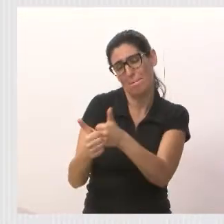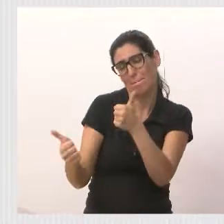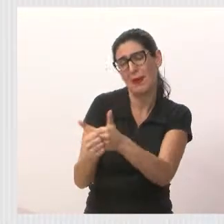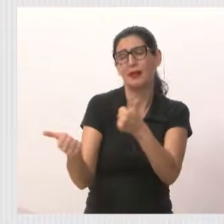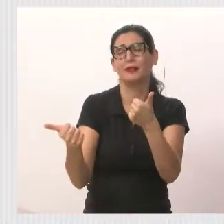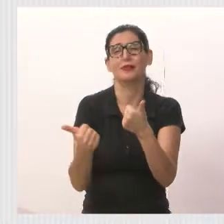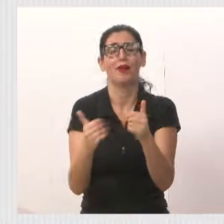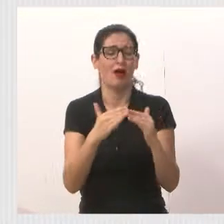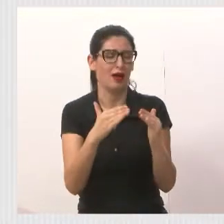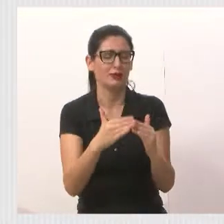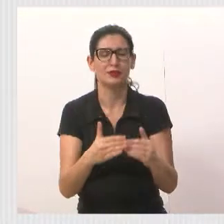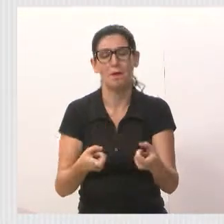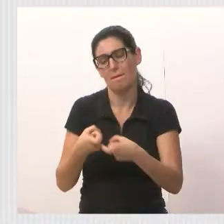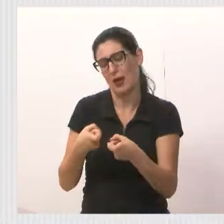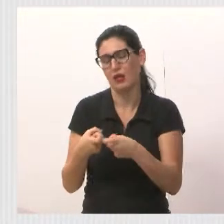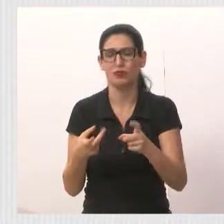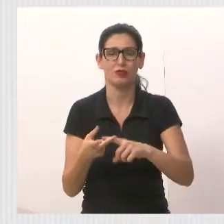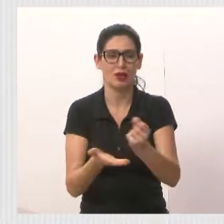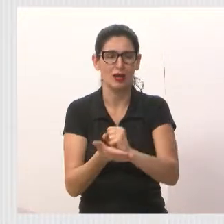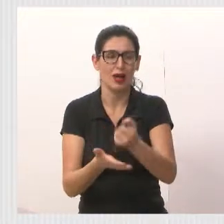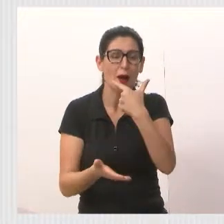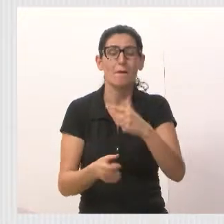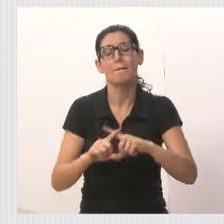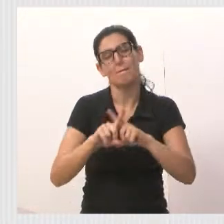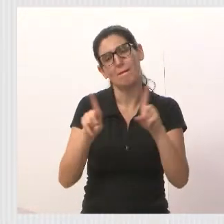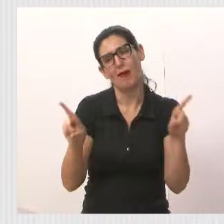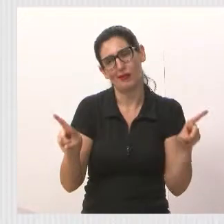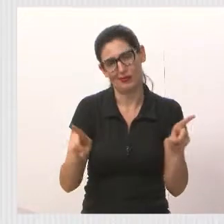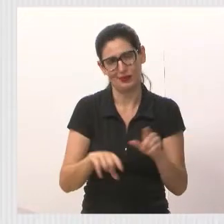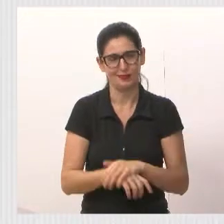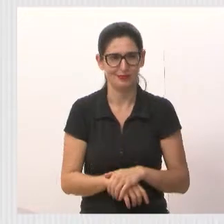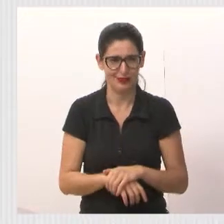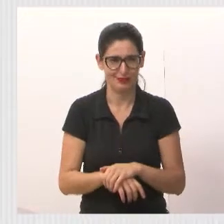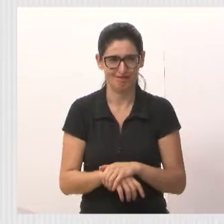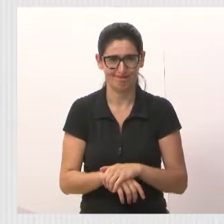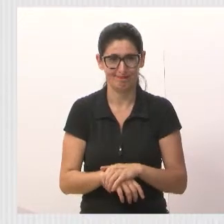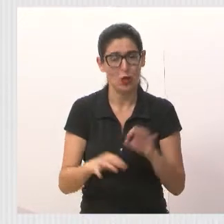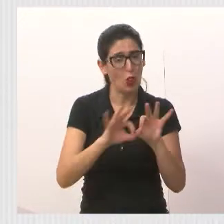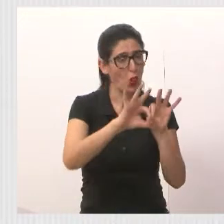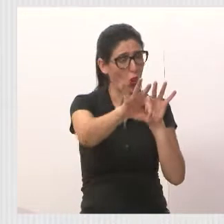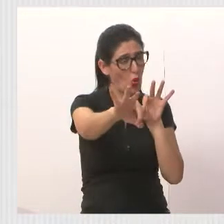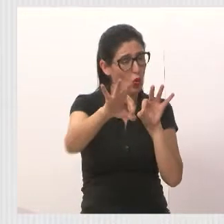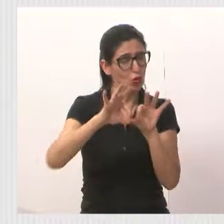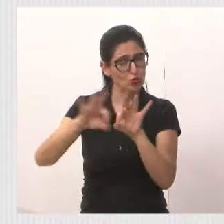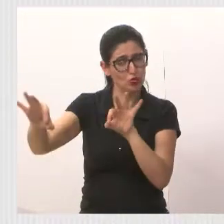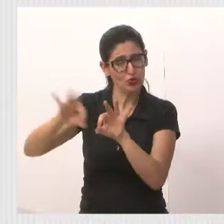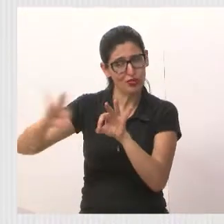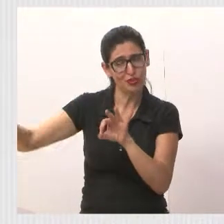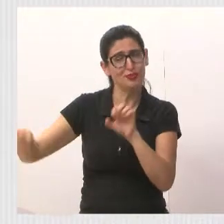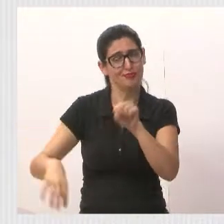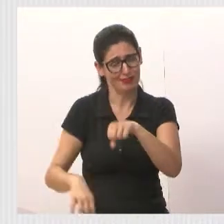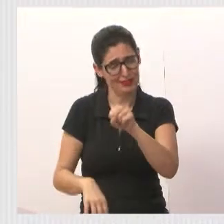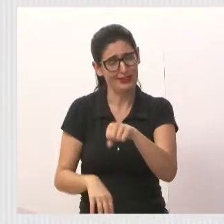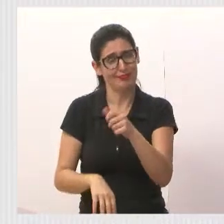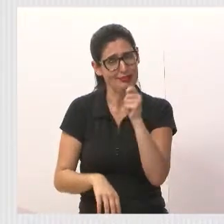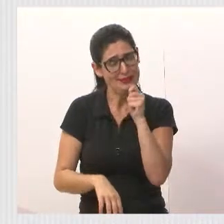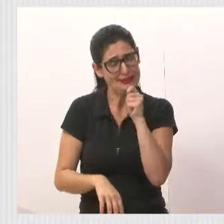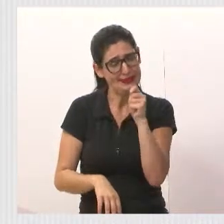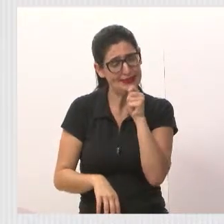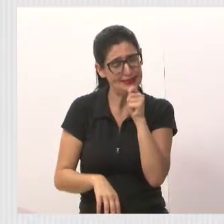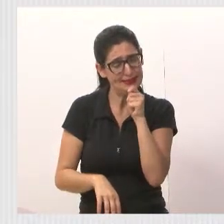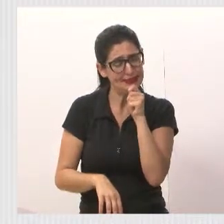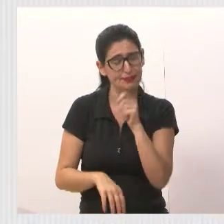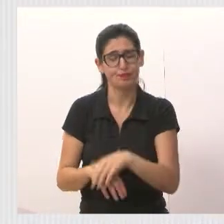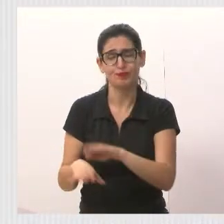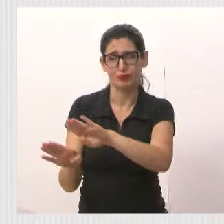farmácia, mas ainda não é a realidade da cidade. Próximo. A obra de Diogo